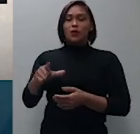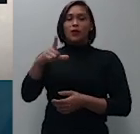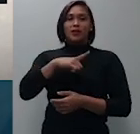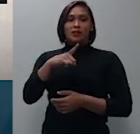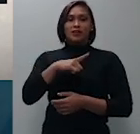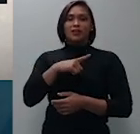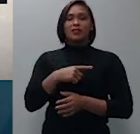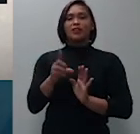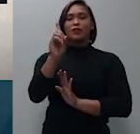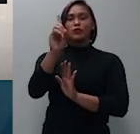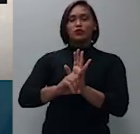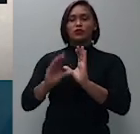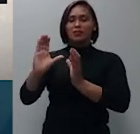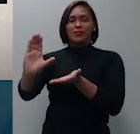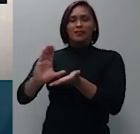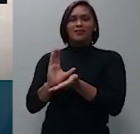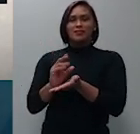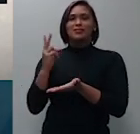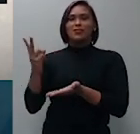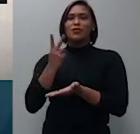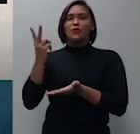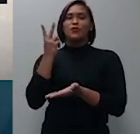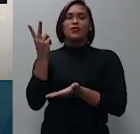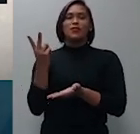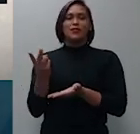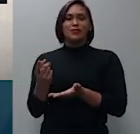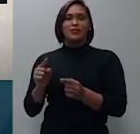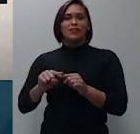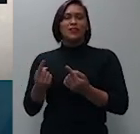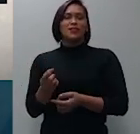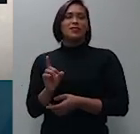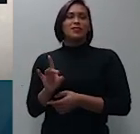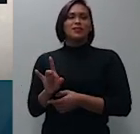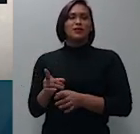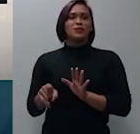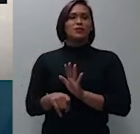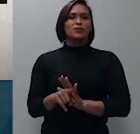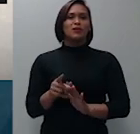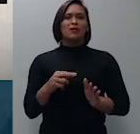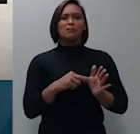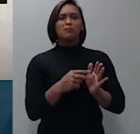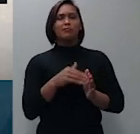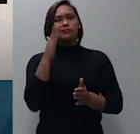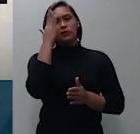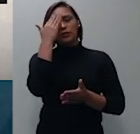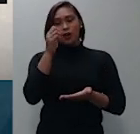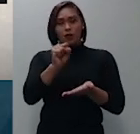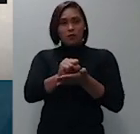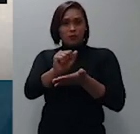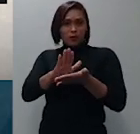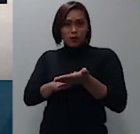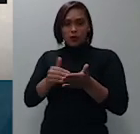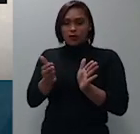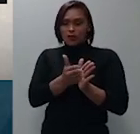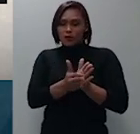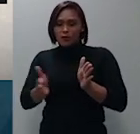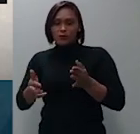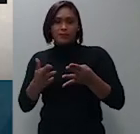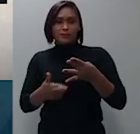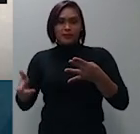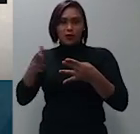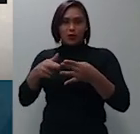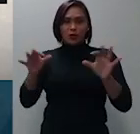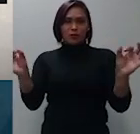valor escrito no cheque, não bastando para a configuração da mora ou decurso do prazo estampado para o vencimento do título,